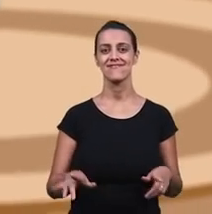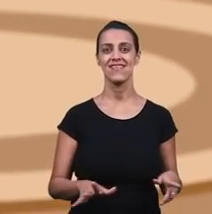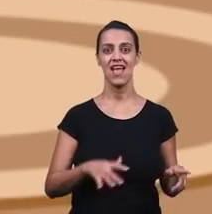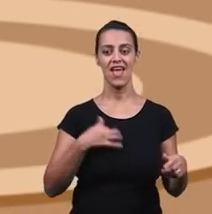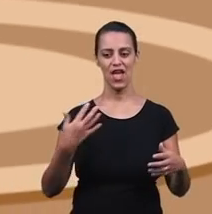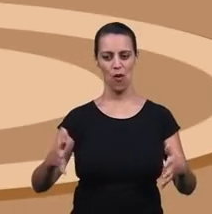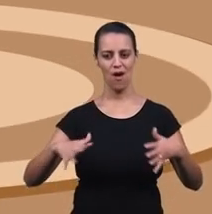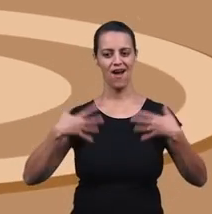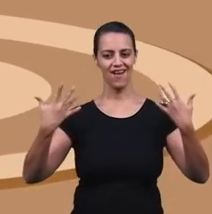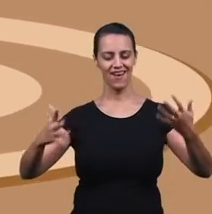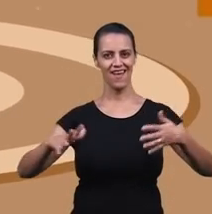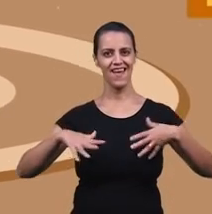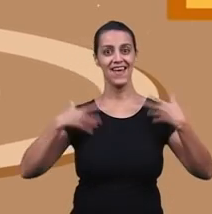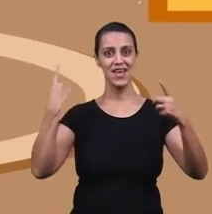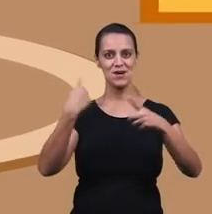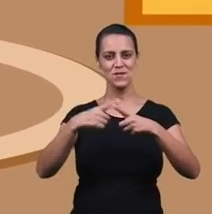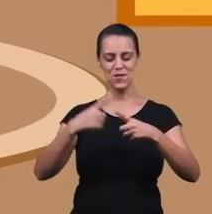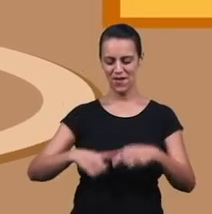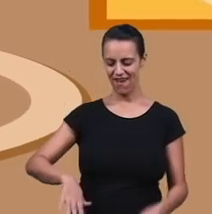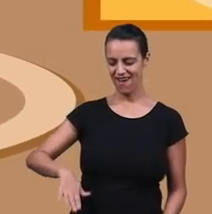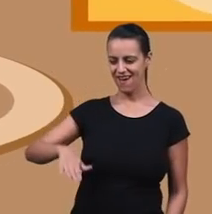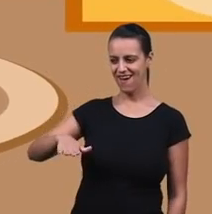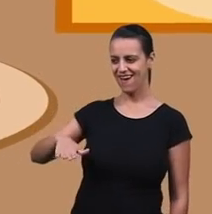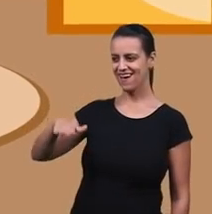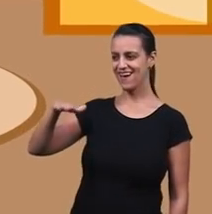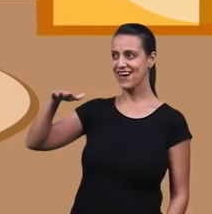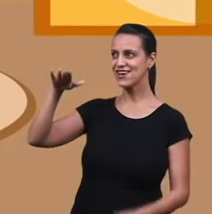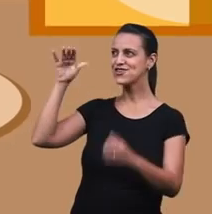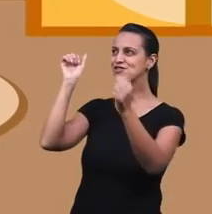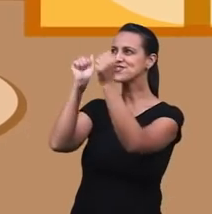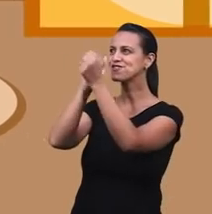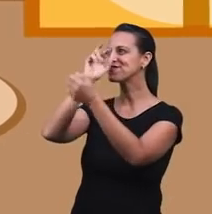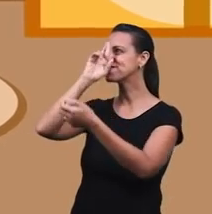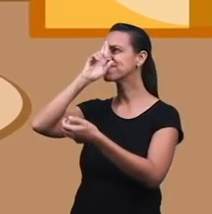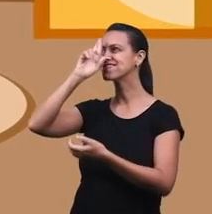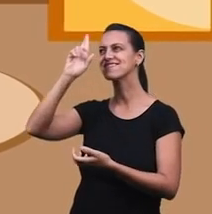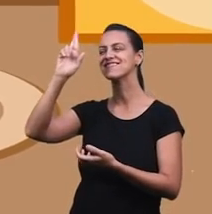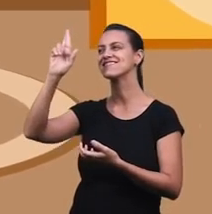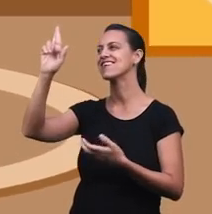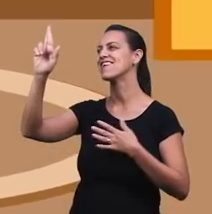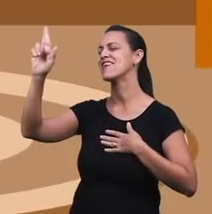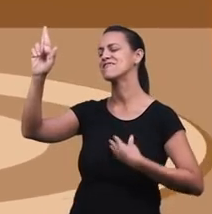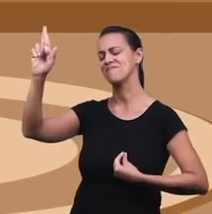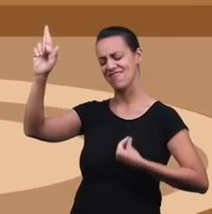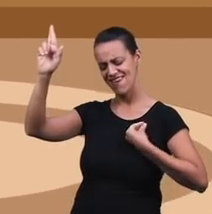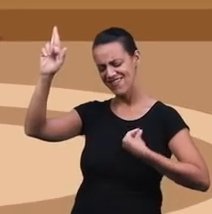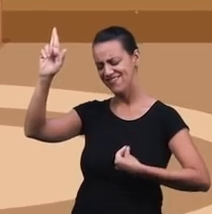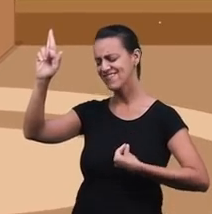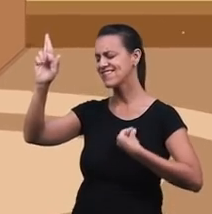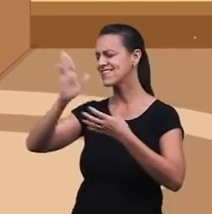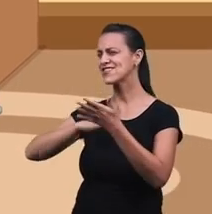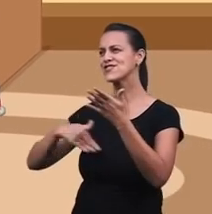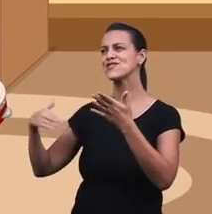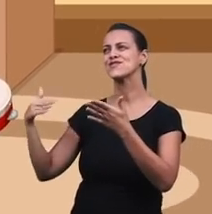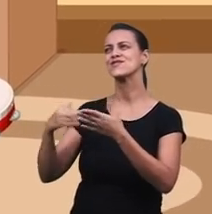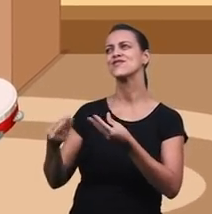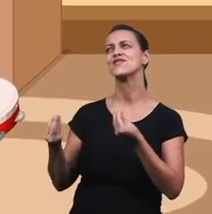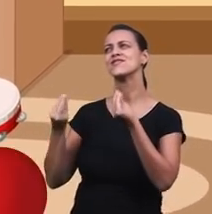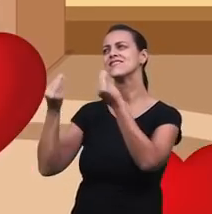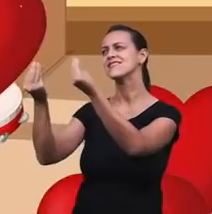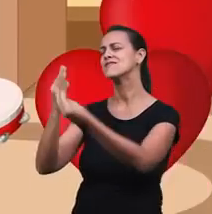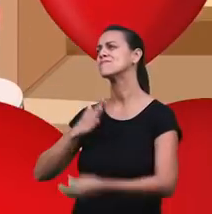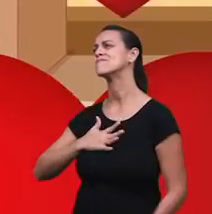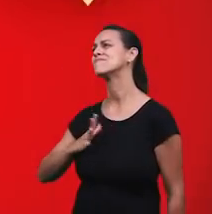A minha alegria é crescer com o meu Senhor Senhor da minha vida, o meu